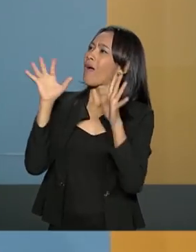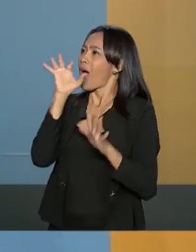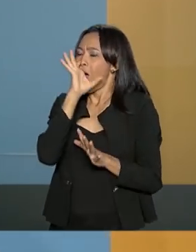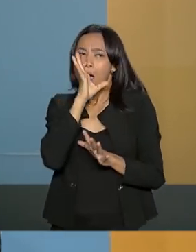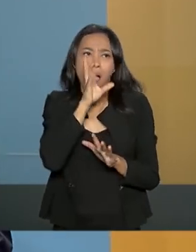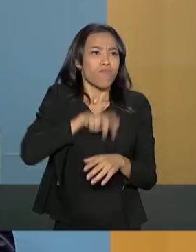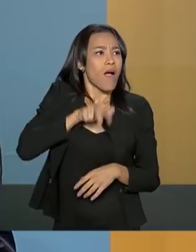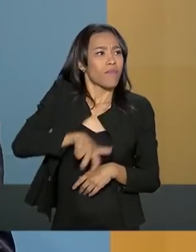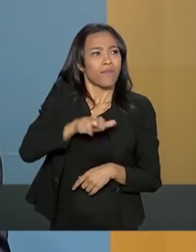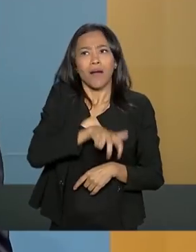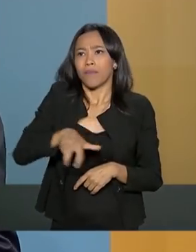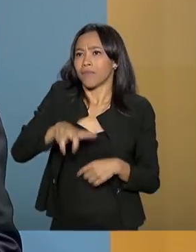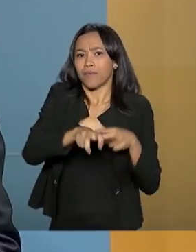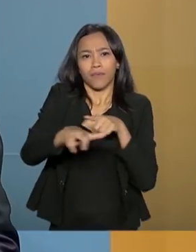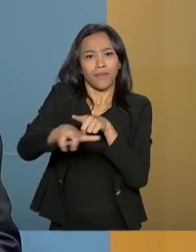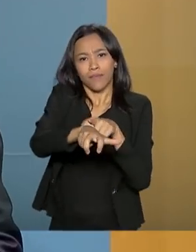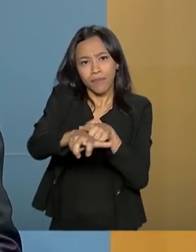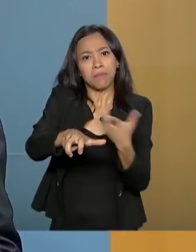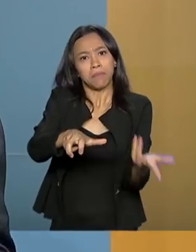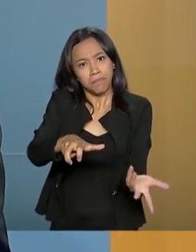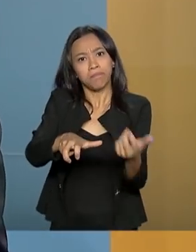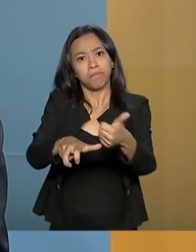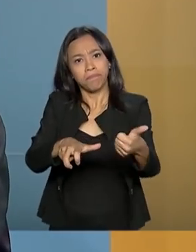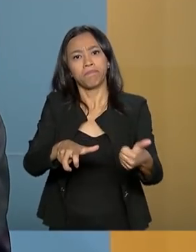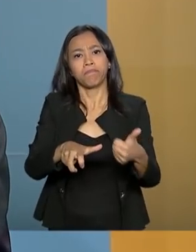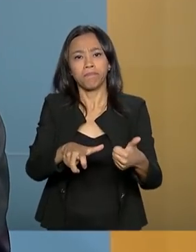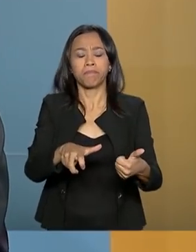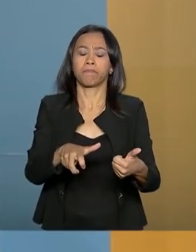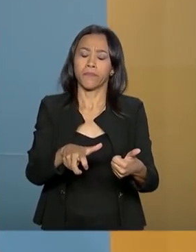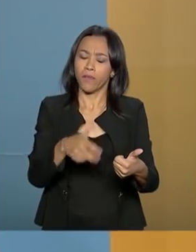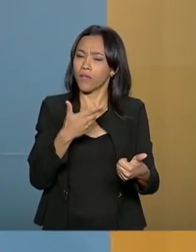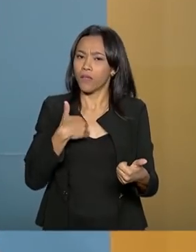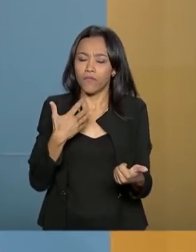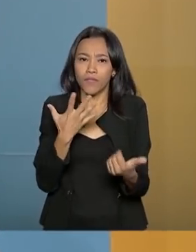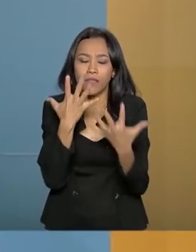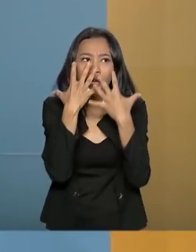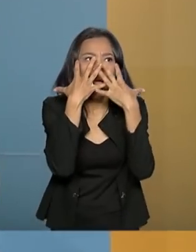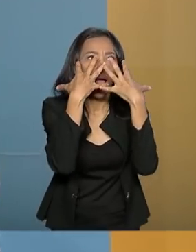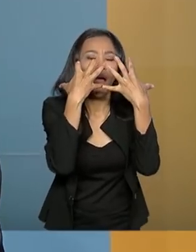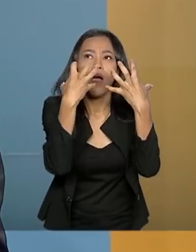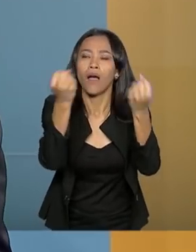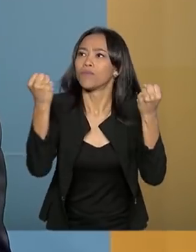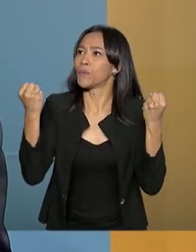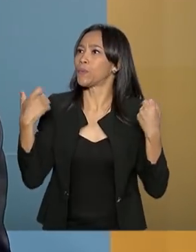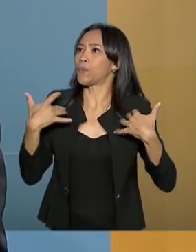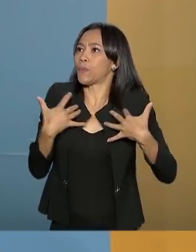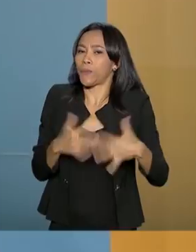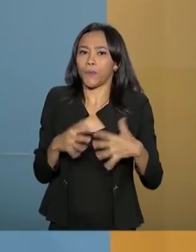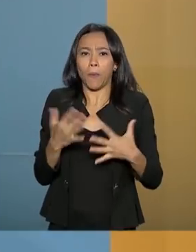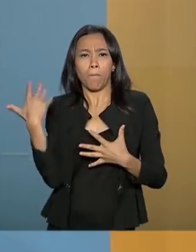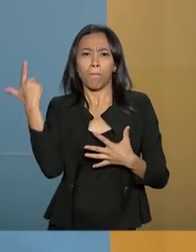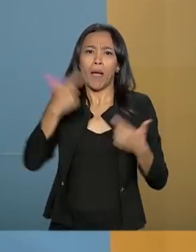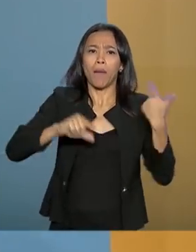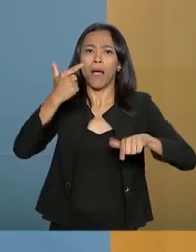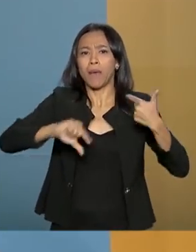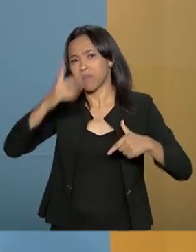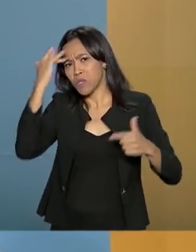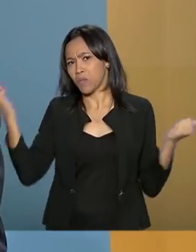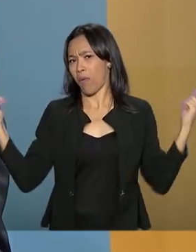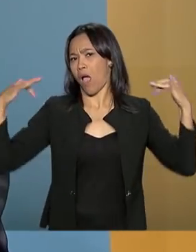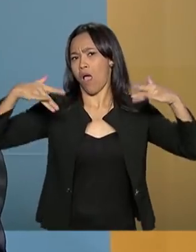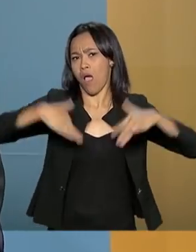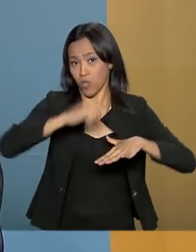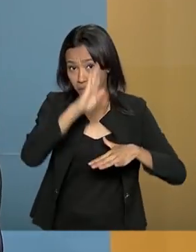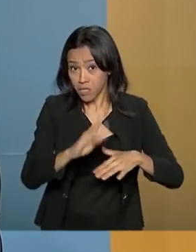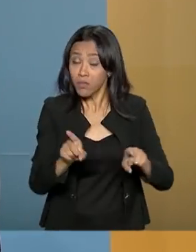tornar essas unidades de conservação, os parques nacionais, algo mais atrativo para ter aqui no Brasil uma visitação dos próprios brasileiros